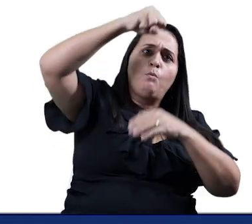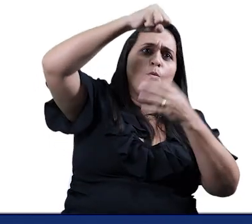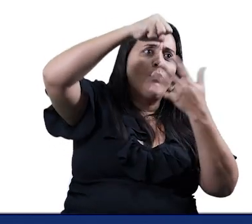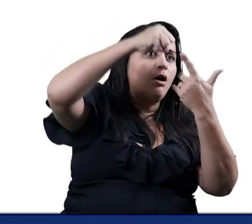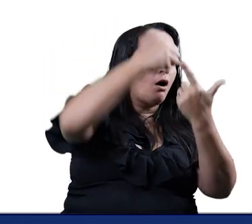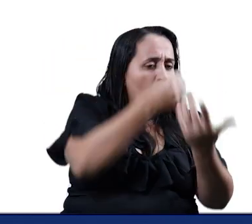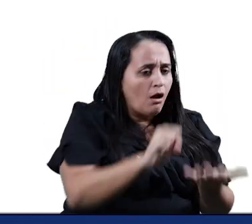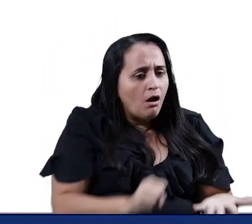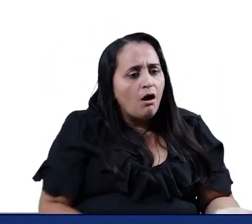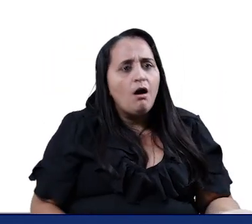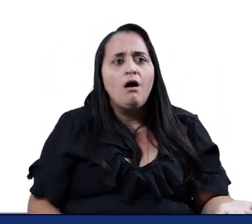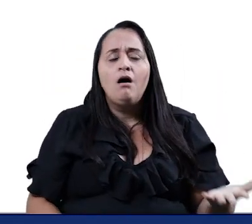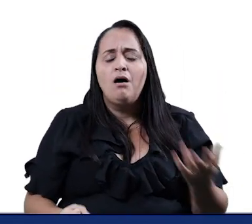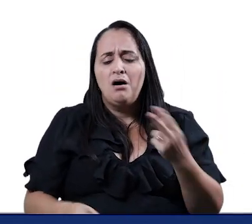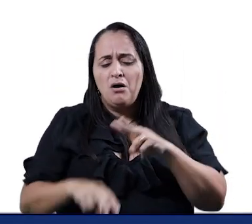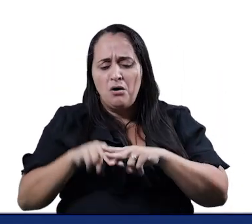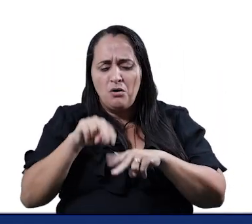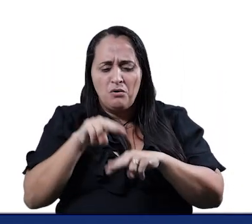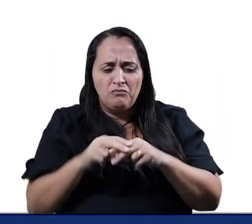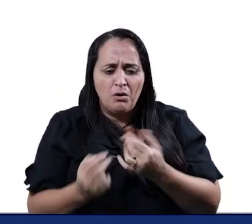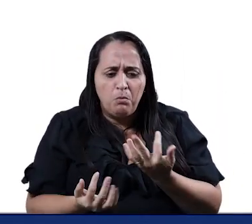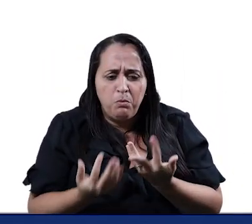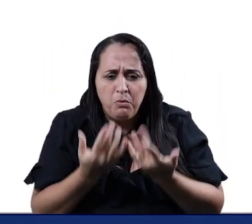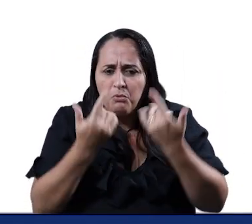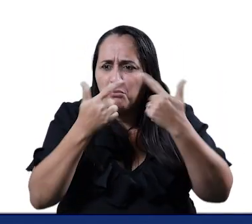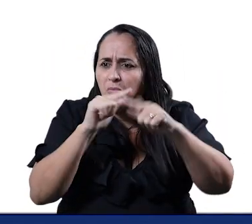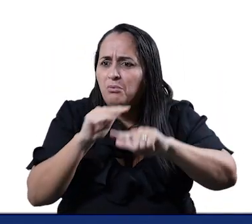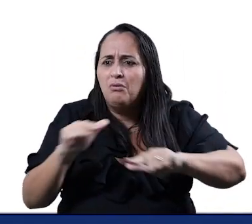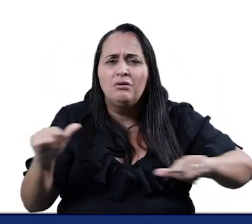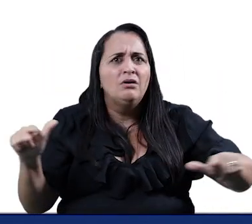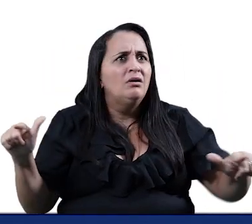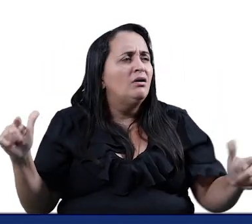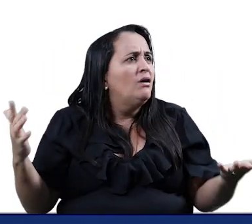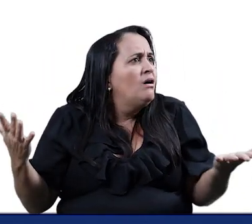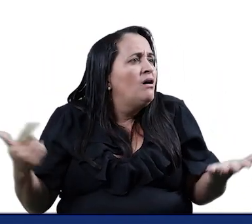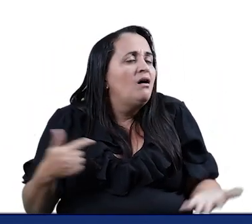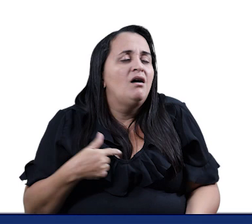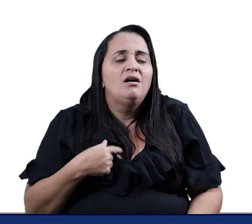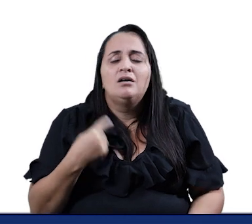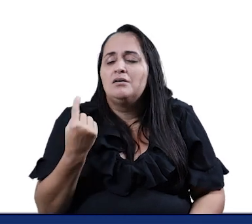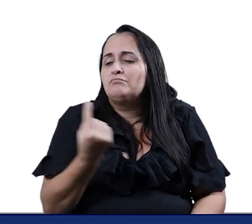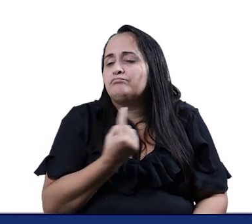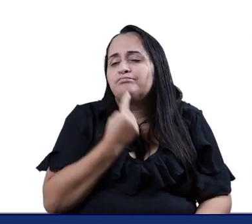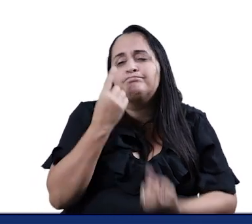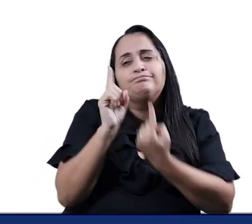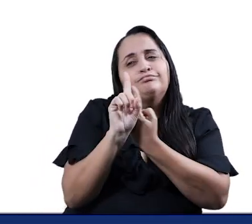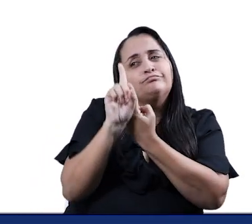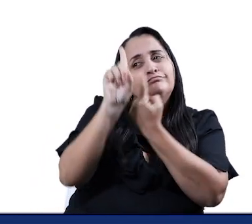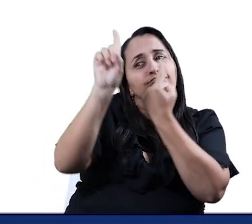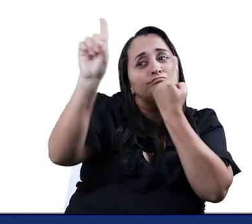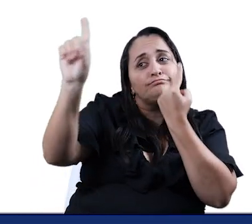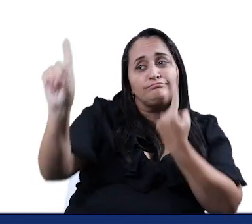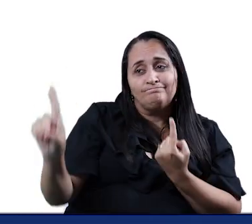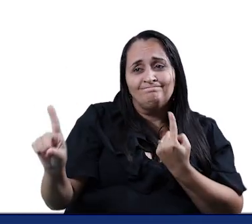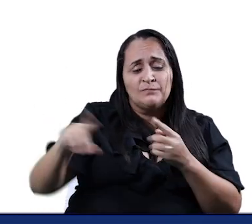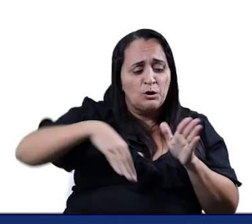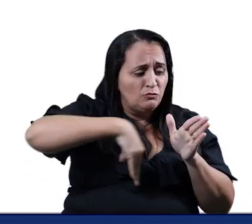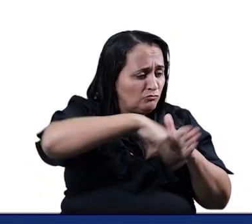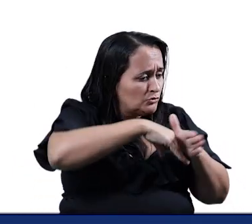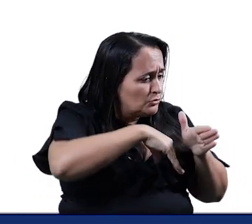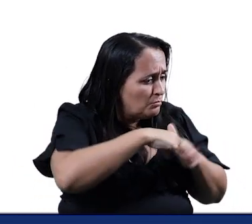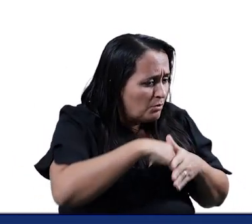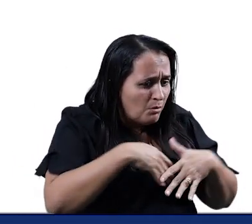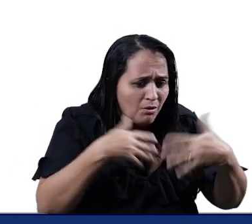fogueira sem brasa, sou eu assim sem você. Futebol sem bola,